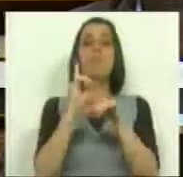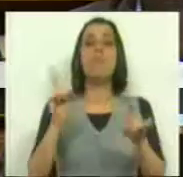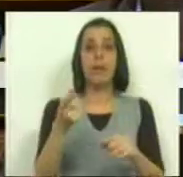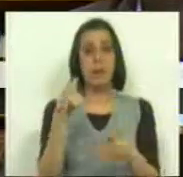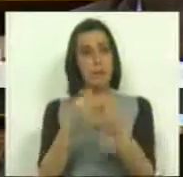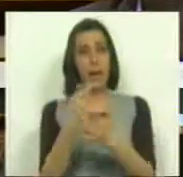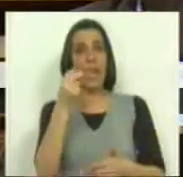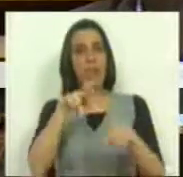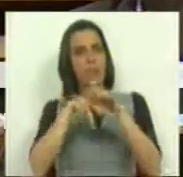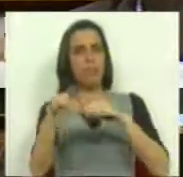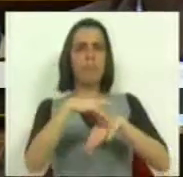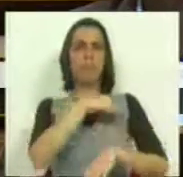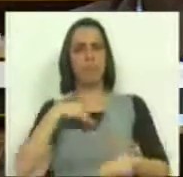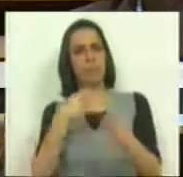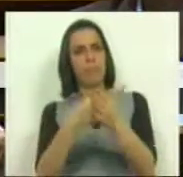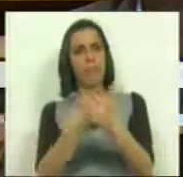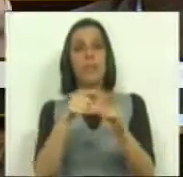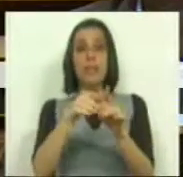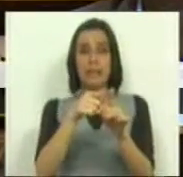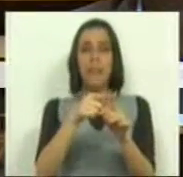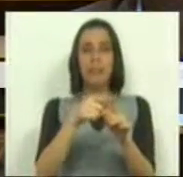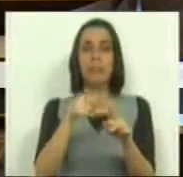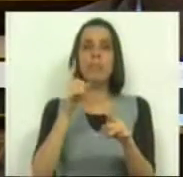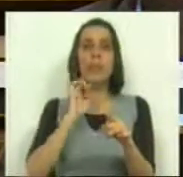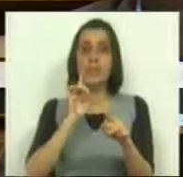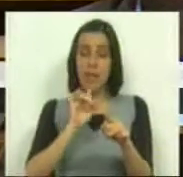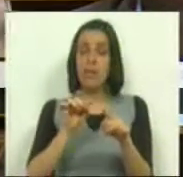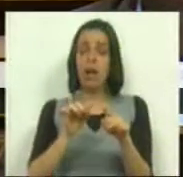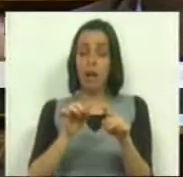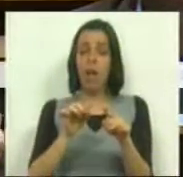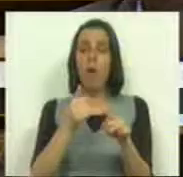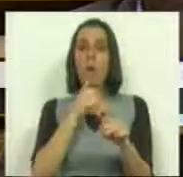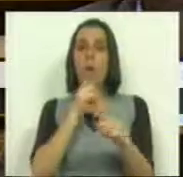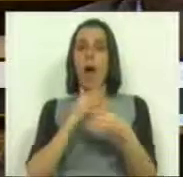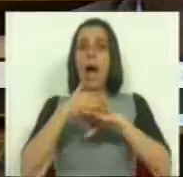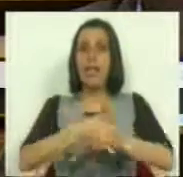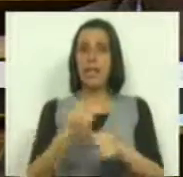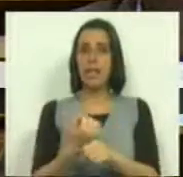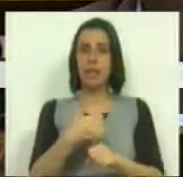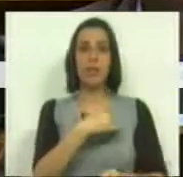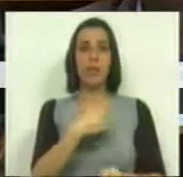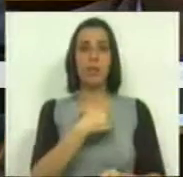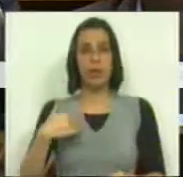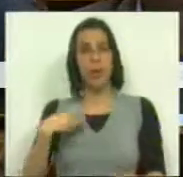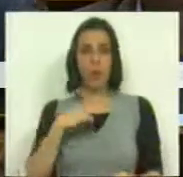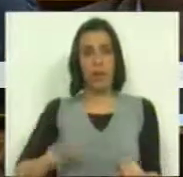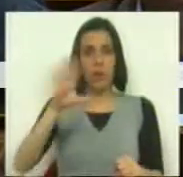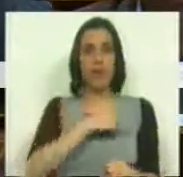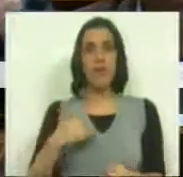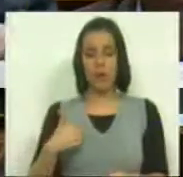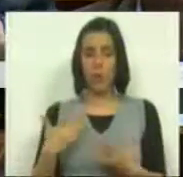questão das taxas moderadoras é fundamental em termos também do acesso ao Serviço Nacional de Saúde.